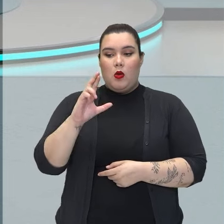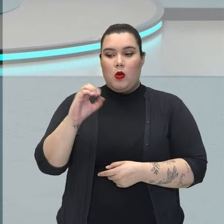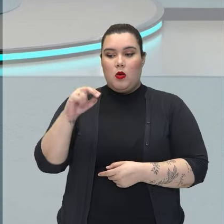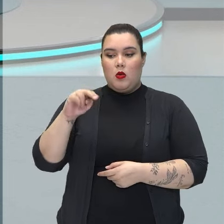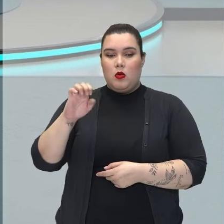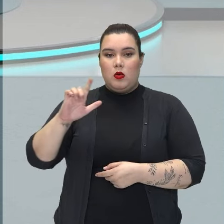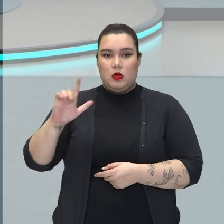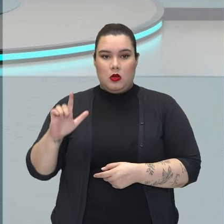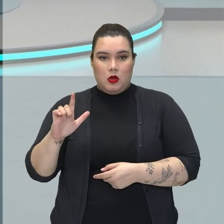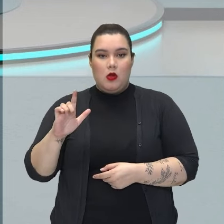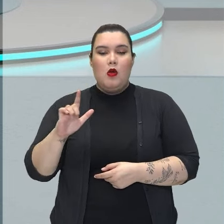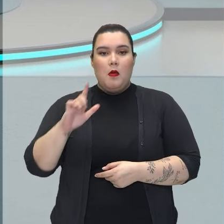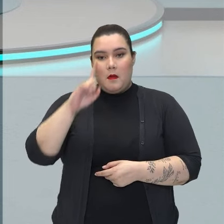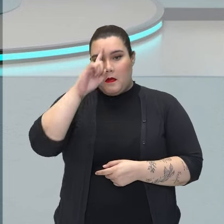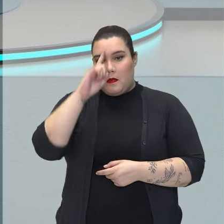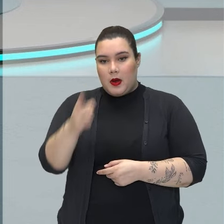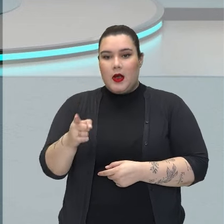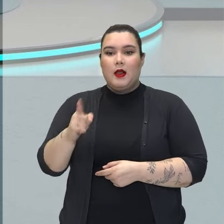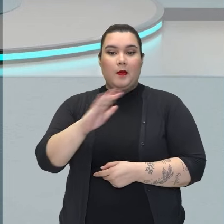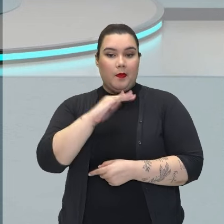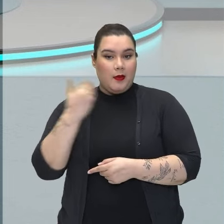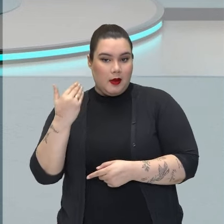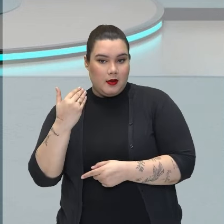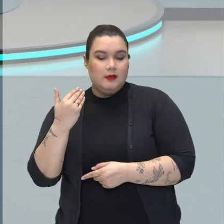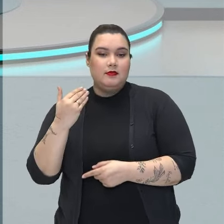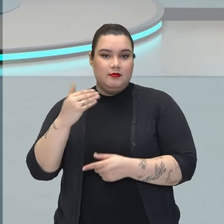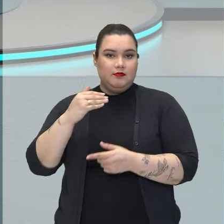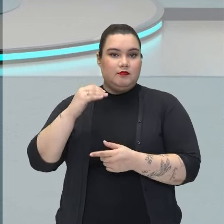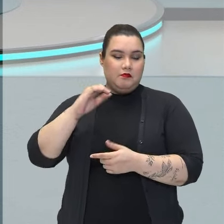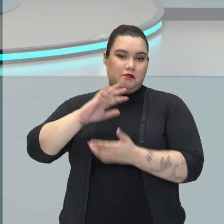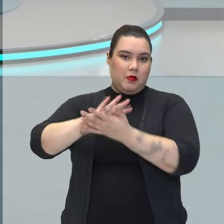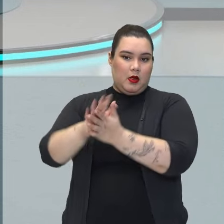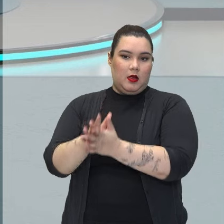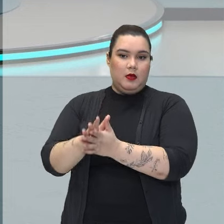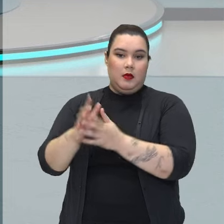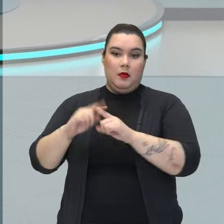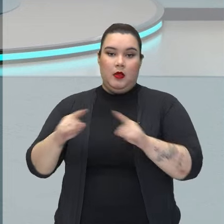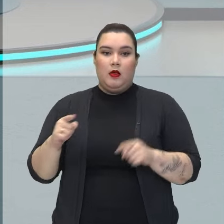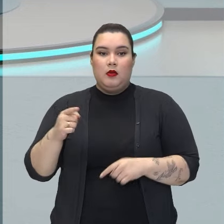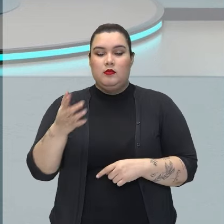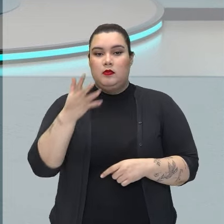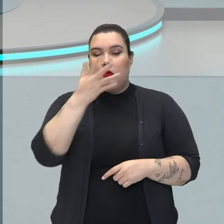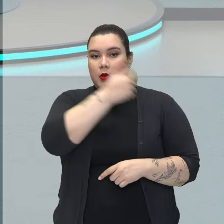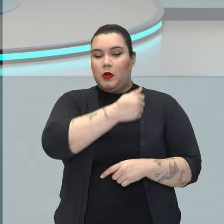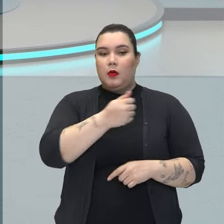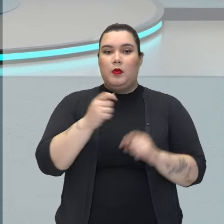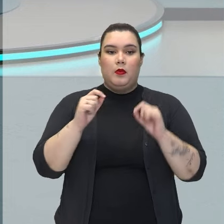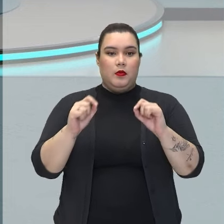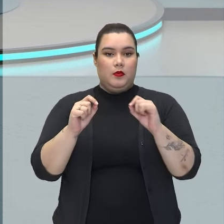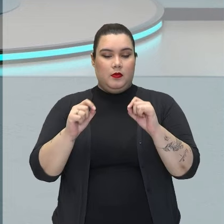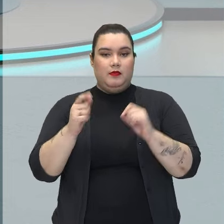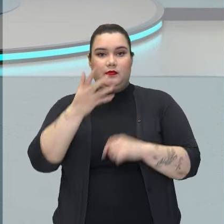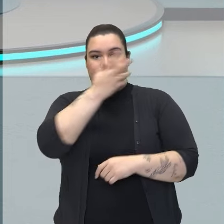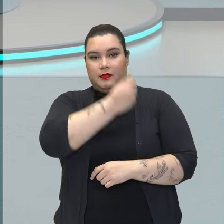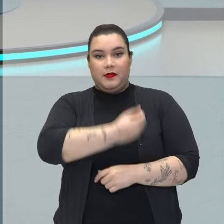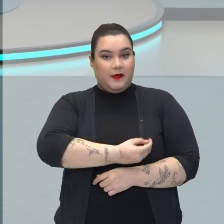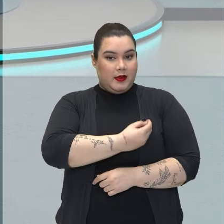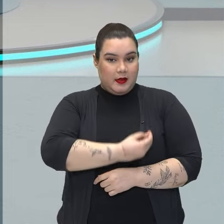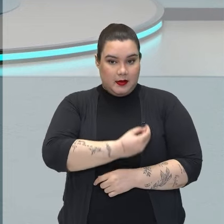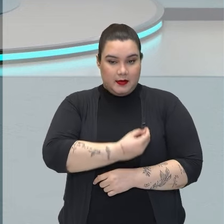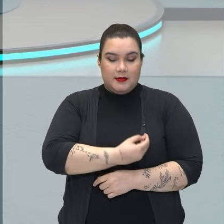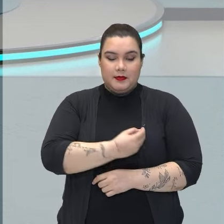ali Augusto. E ele se joga. E por um milagre, o que acontece? Augusto sobrevive,